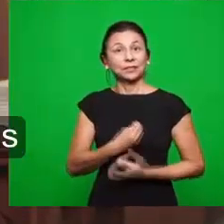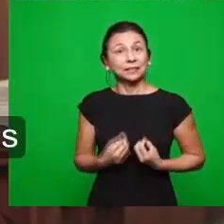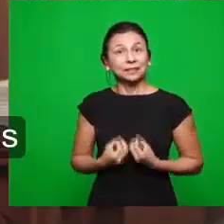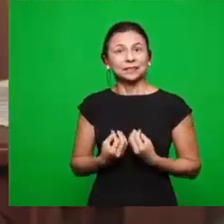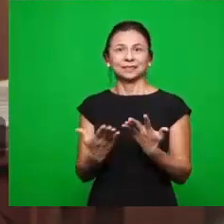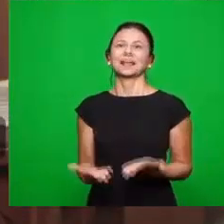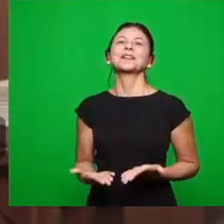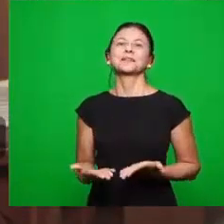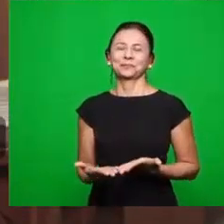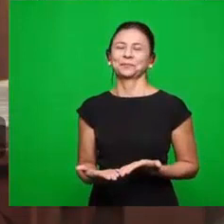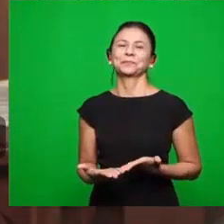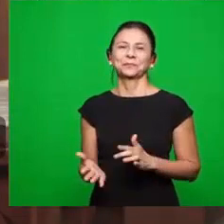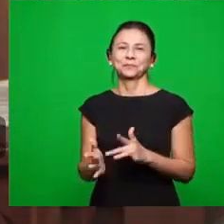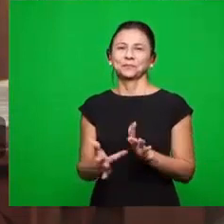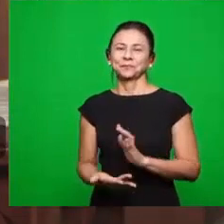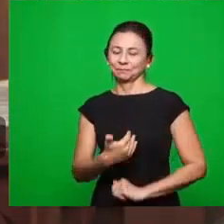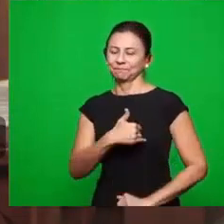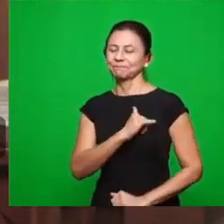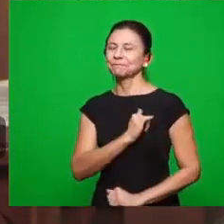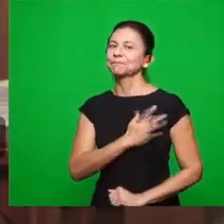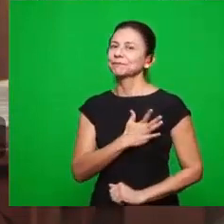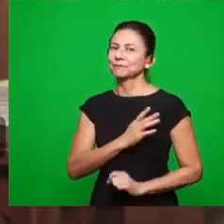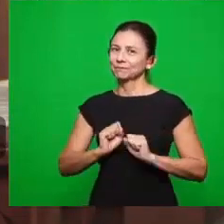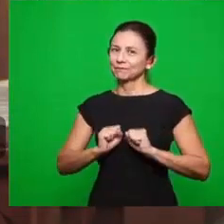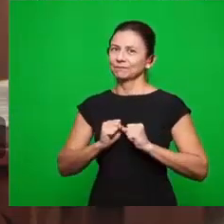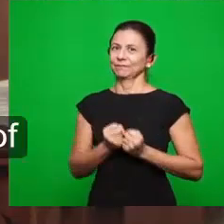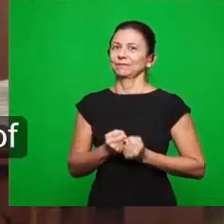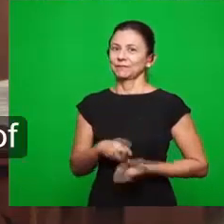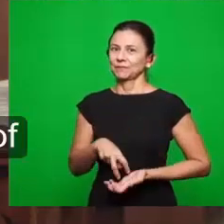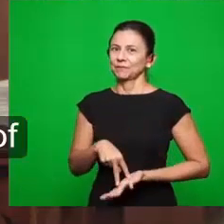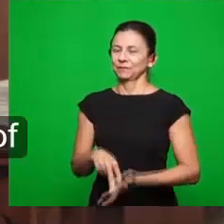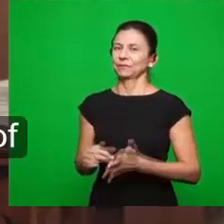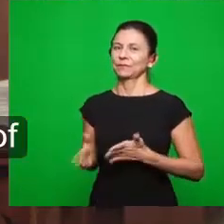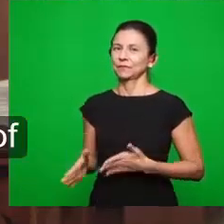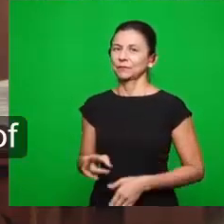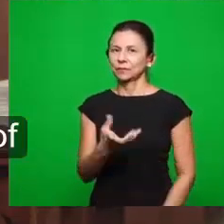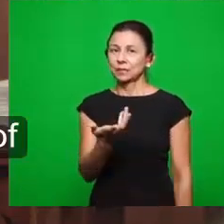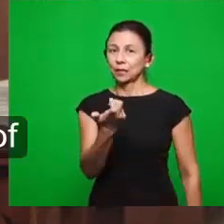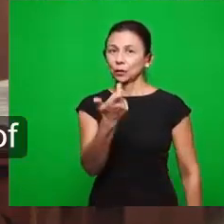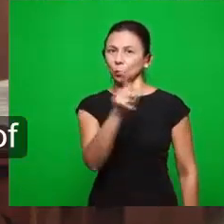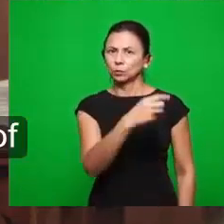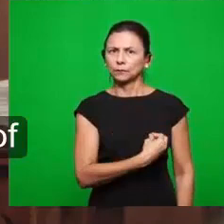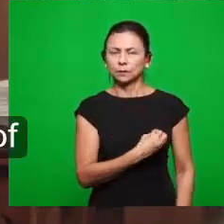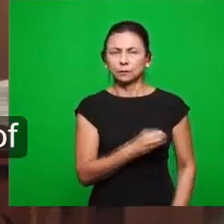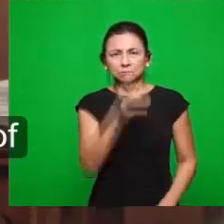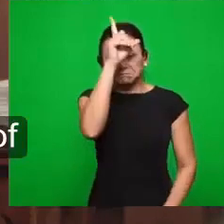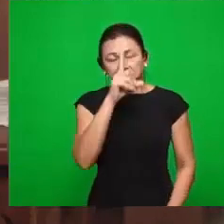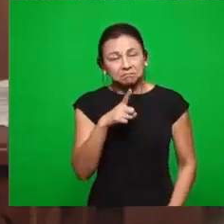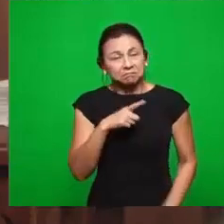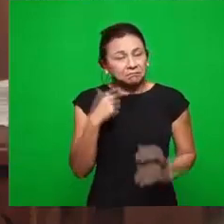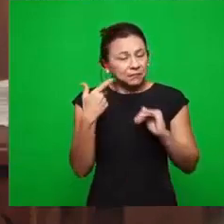o Espírito de Jesus, que habita em você. Essa é a sua vida. Se você quiser outra, é o direito seu.